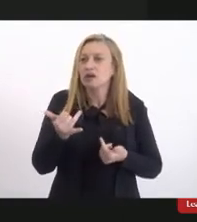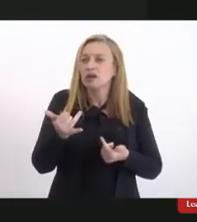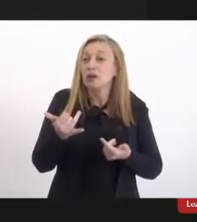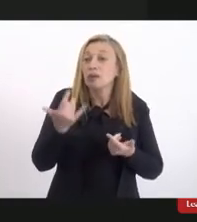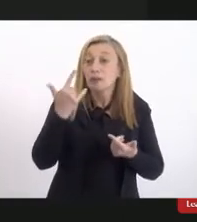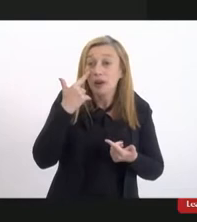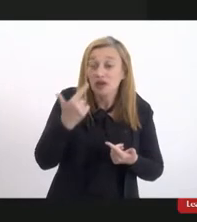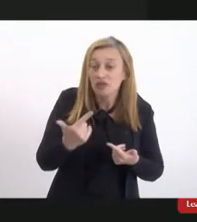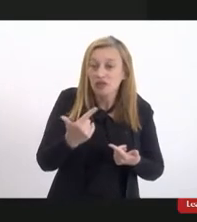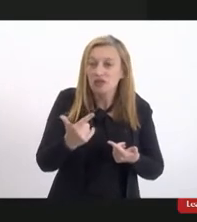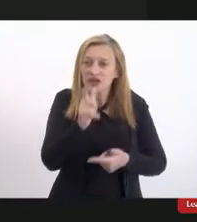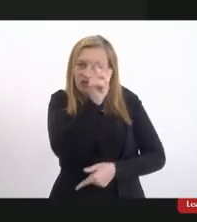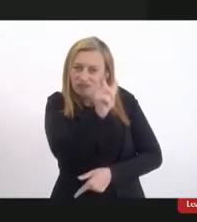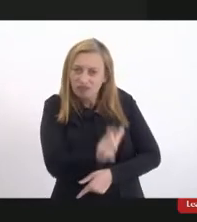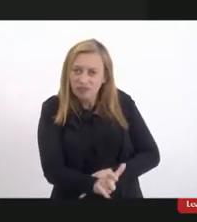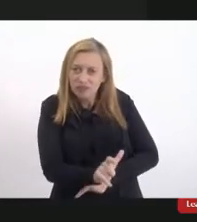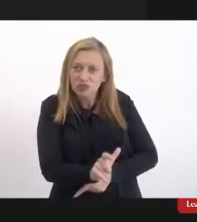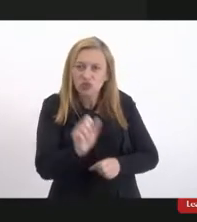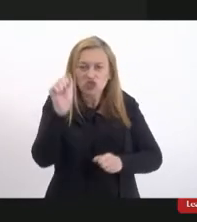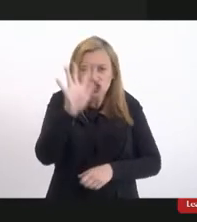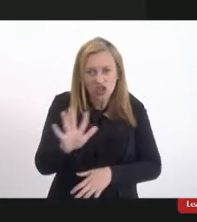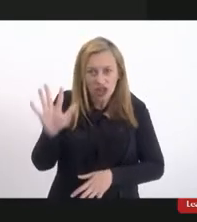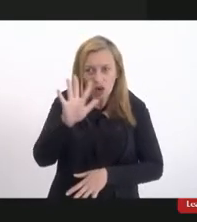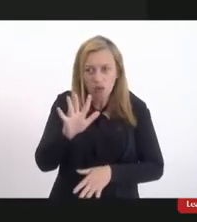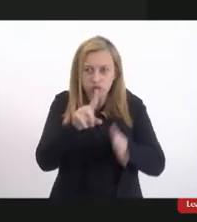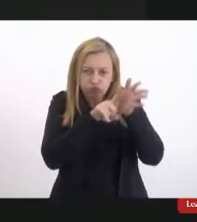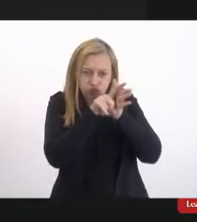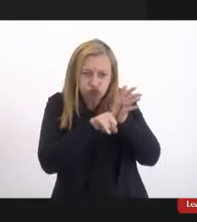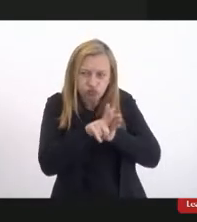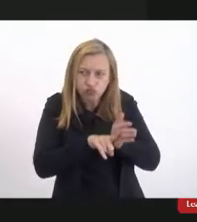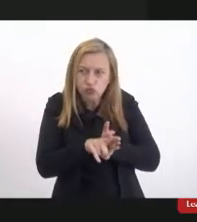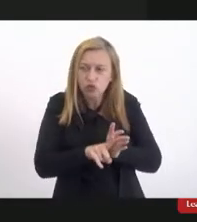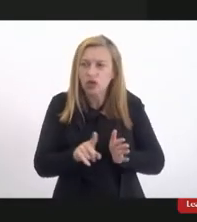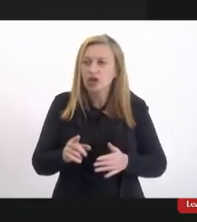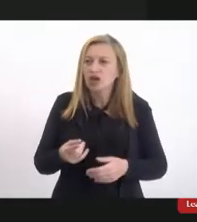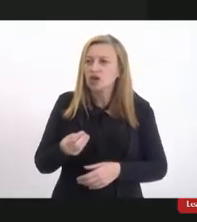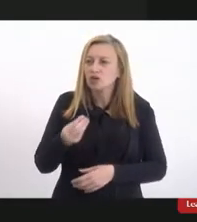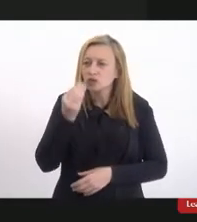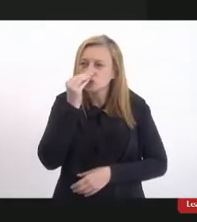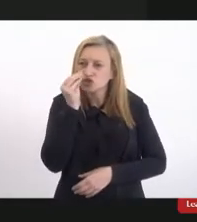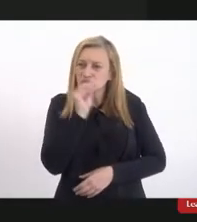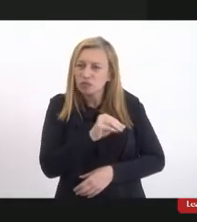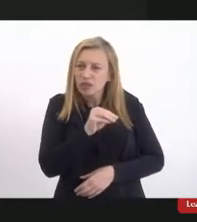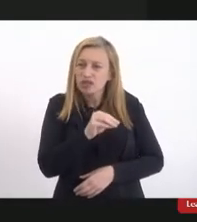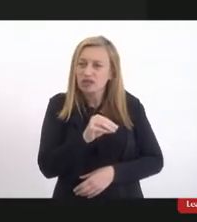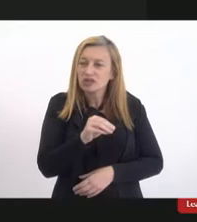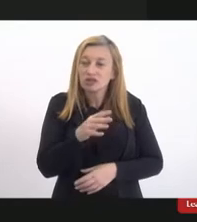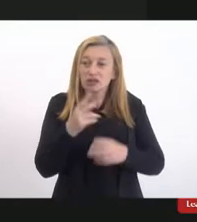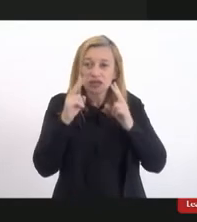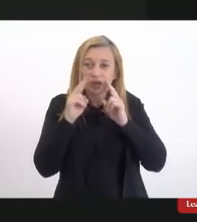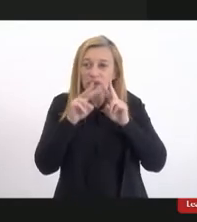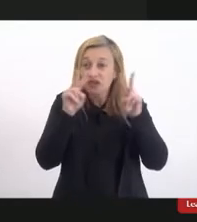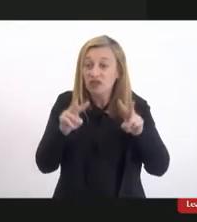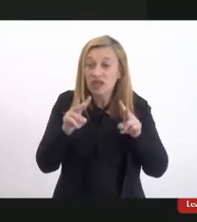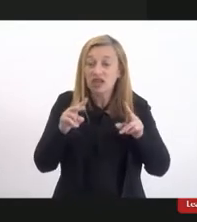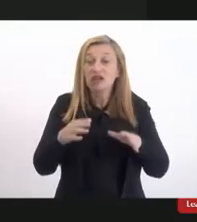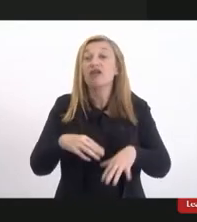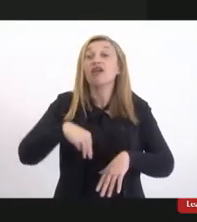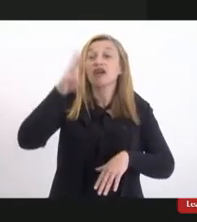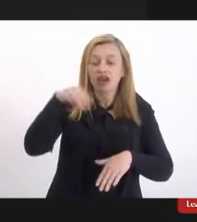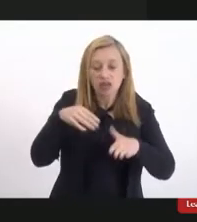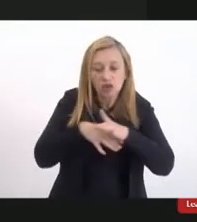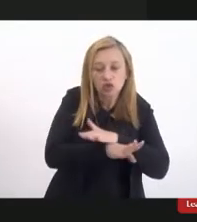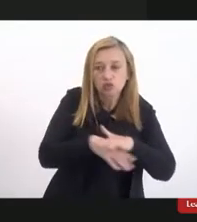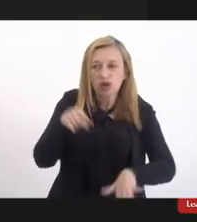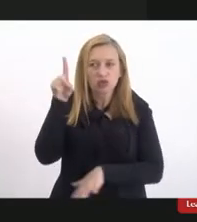situações dos deficientes intelectuais em geral o maltrato ele é visível pra quem tá acostumado ao dia a dia e